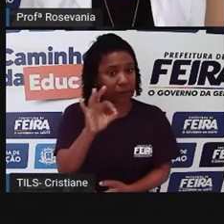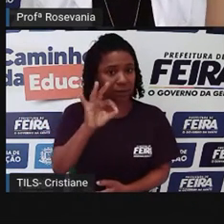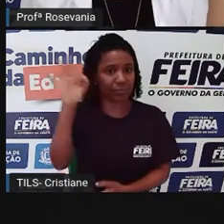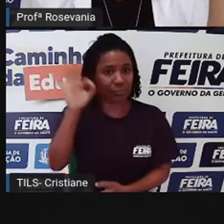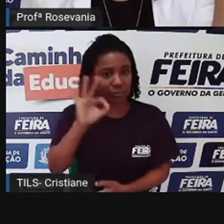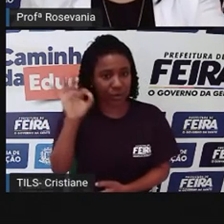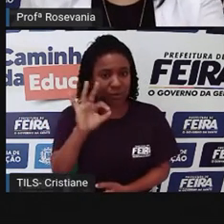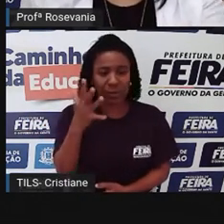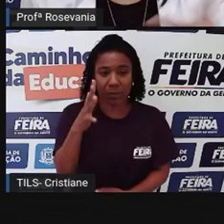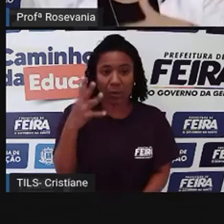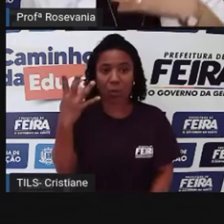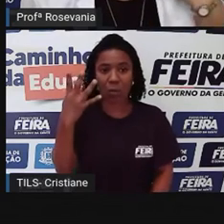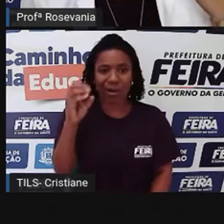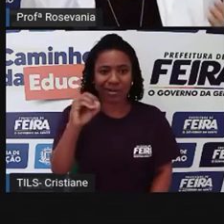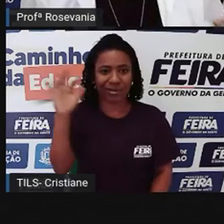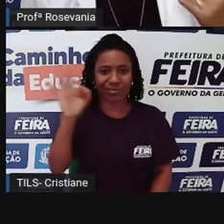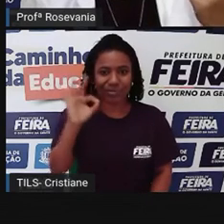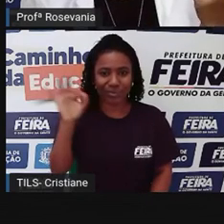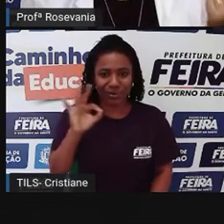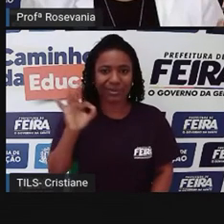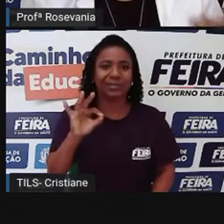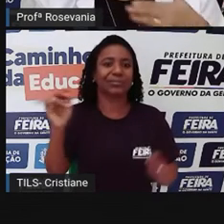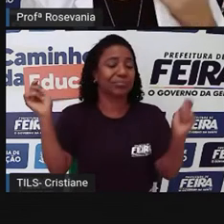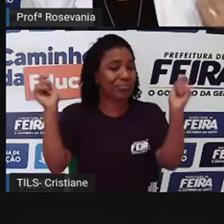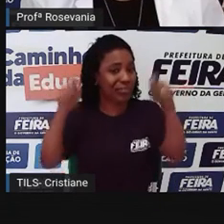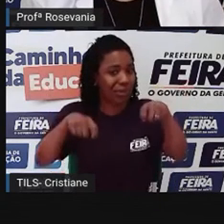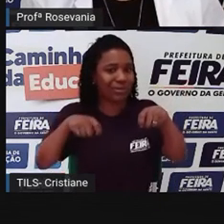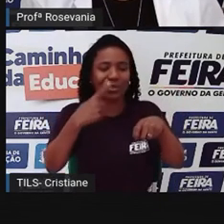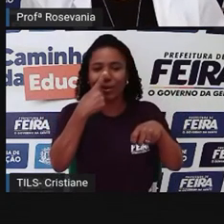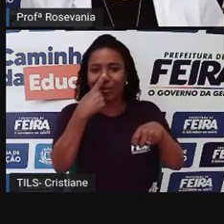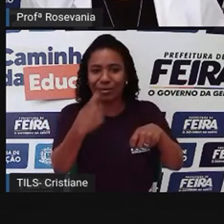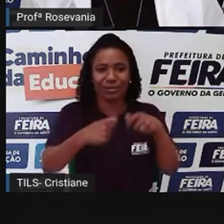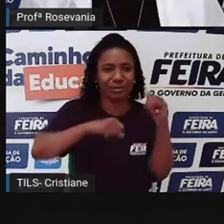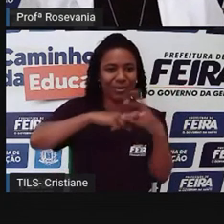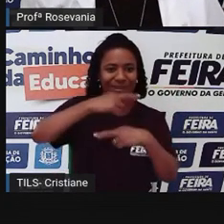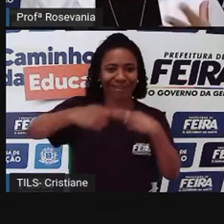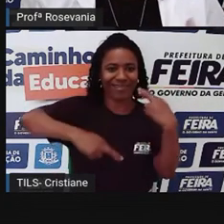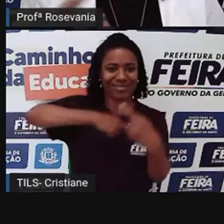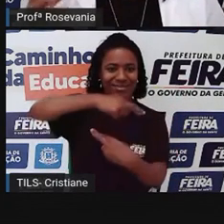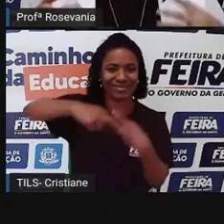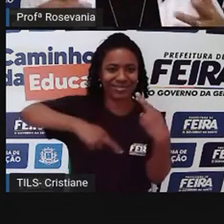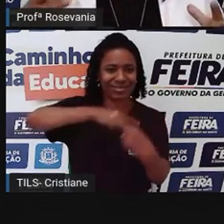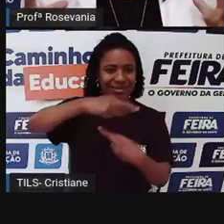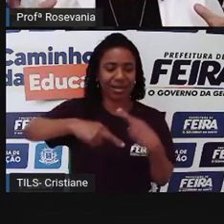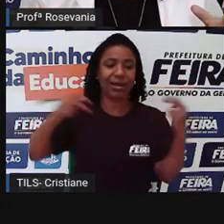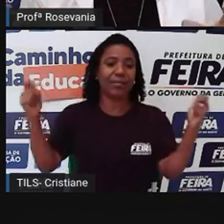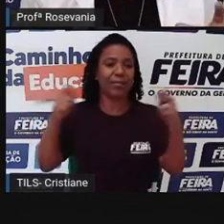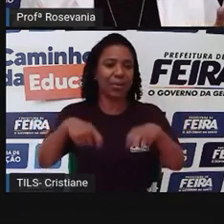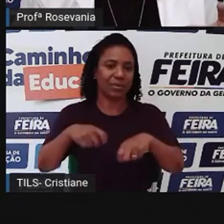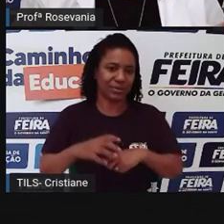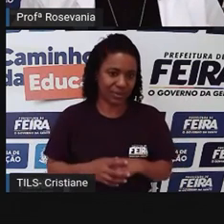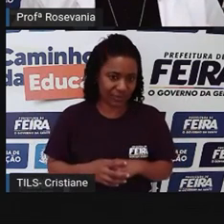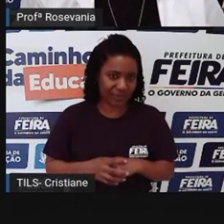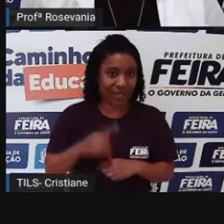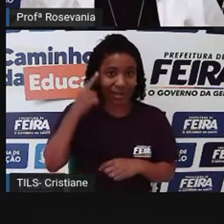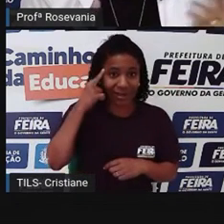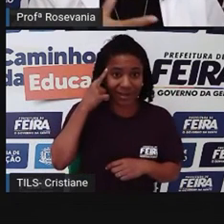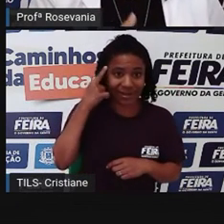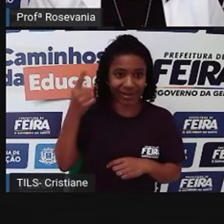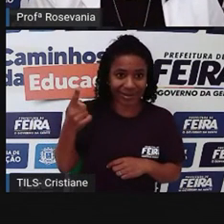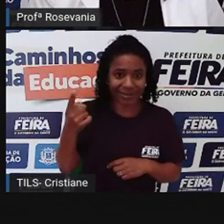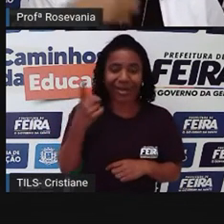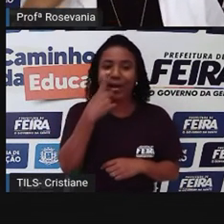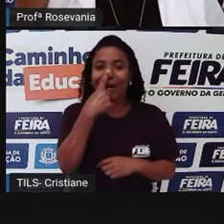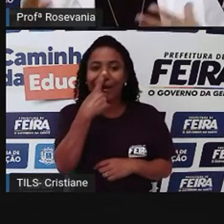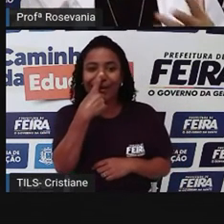E olha que a PRO nem falou do é lixo, que é aquele lixo eletrônico, que boa parte daqueles produtos eletrônicos ali que você